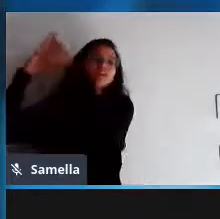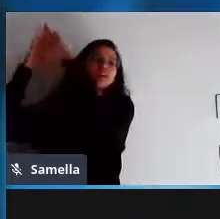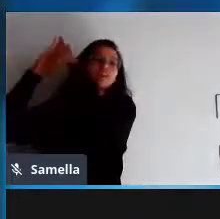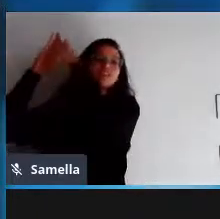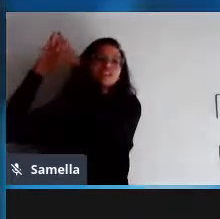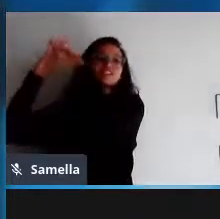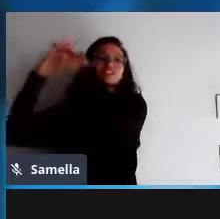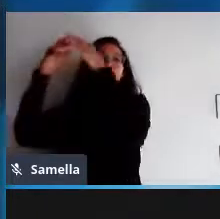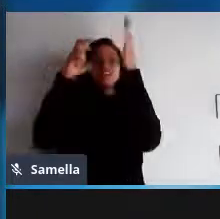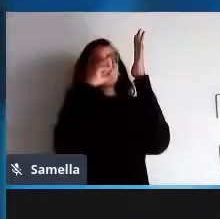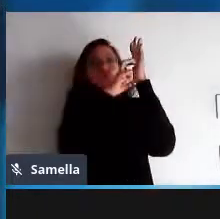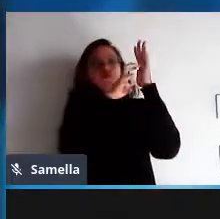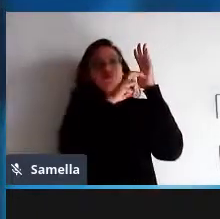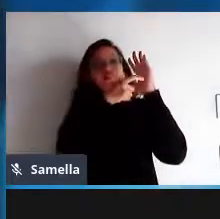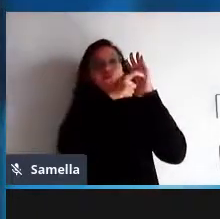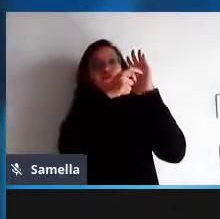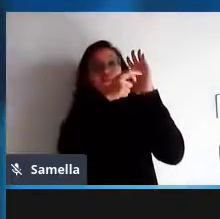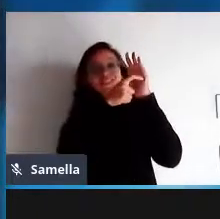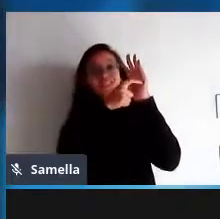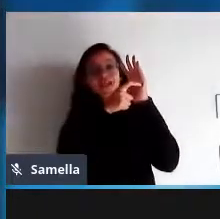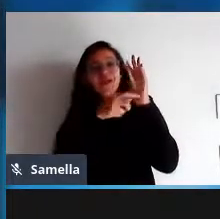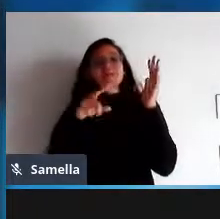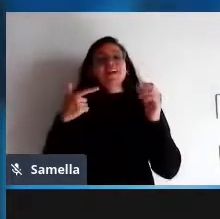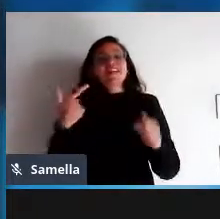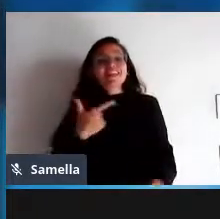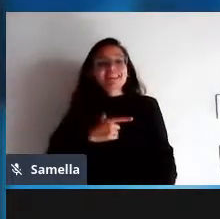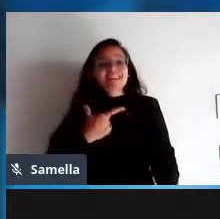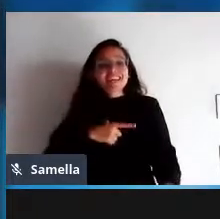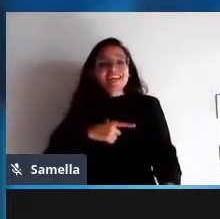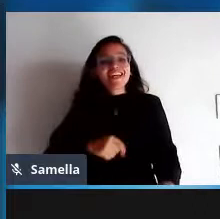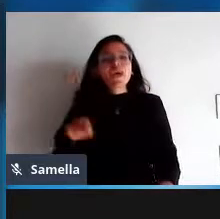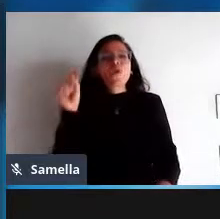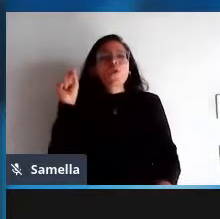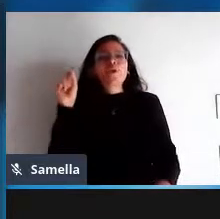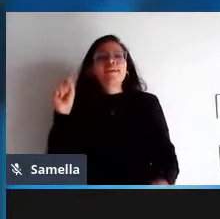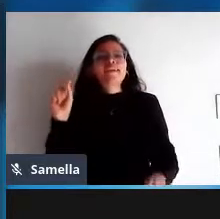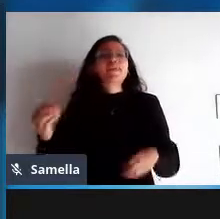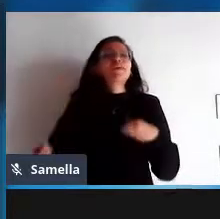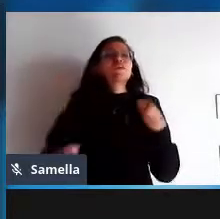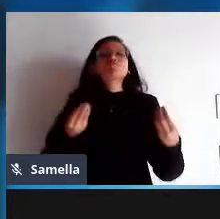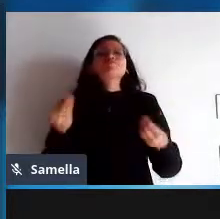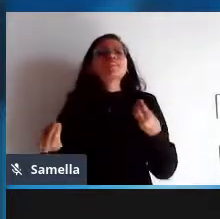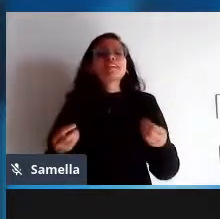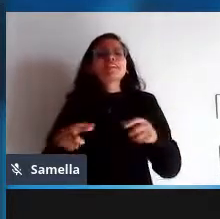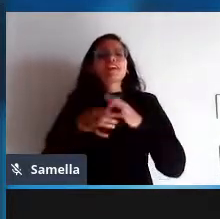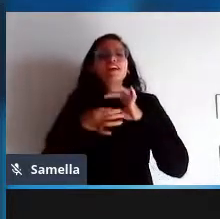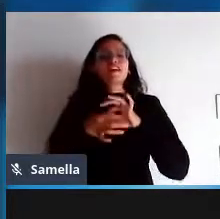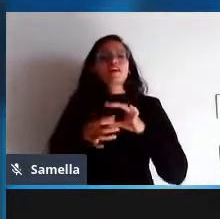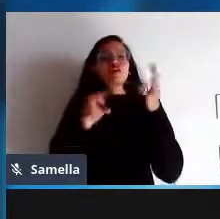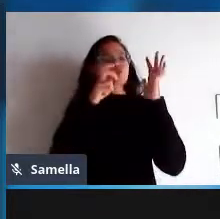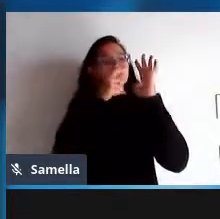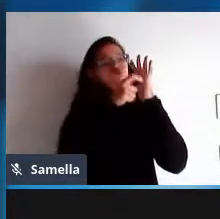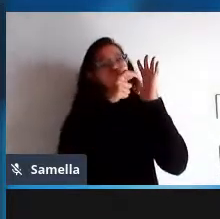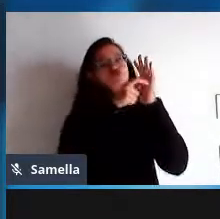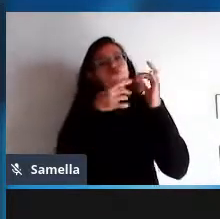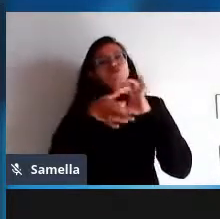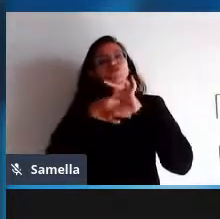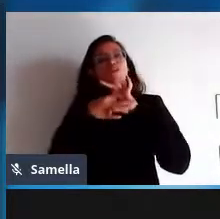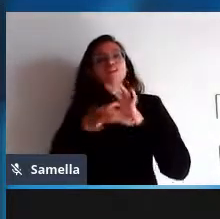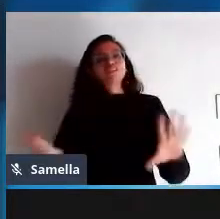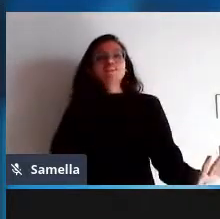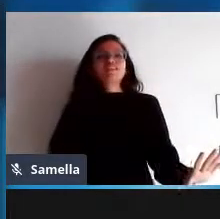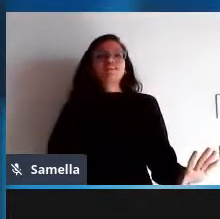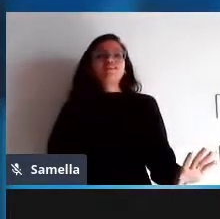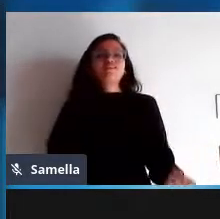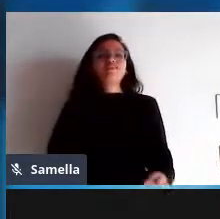enraizada nas pessoas sobre o que é ou não é o software livre as pessoas confundem software livre com